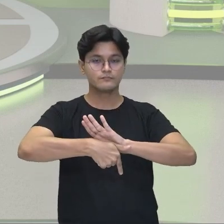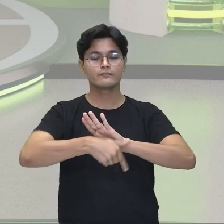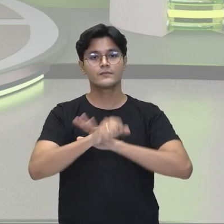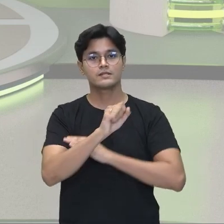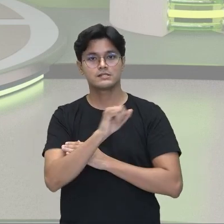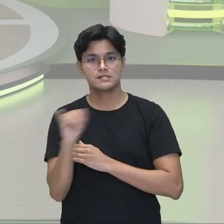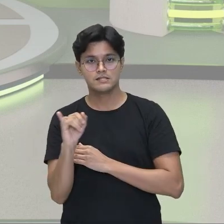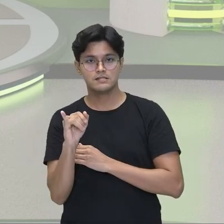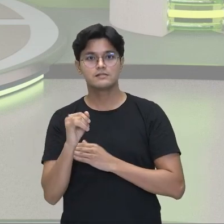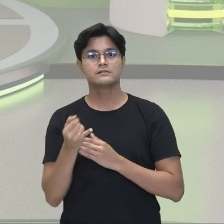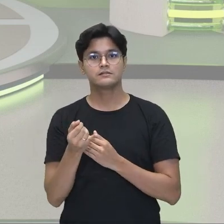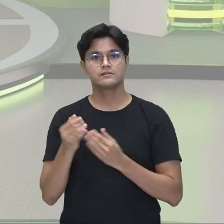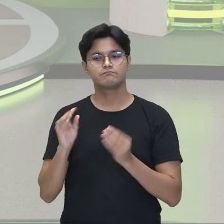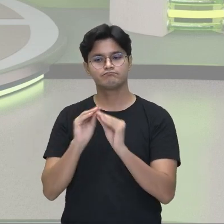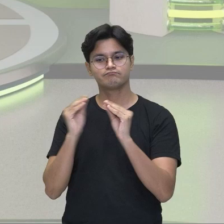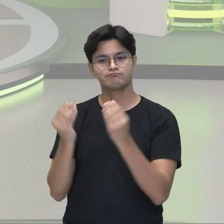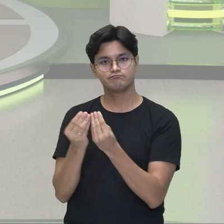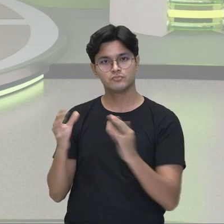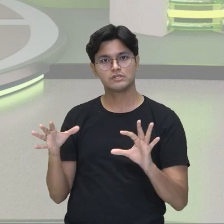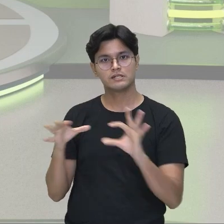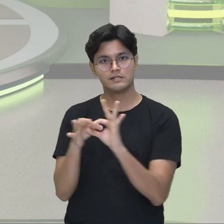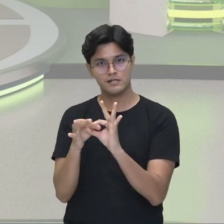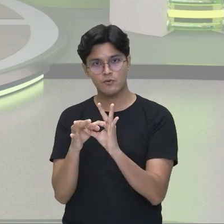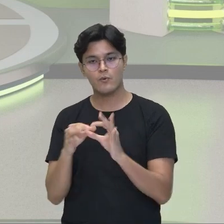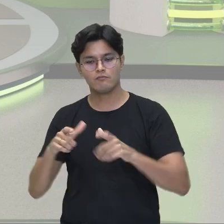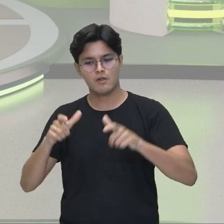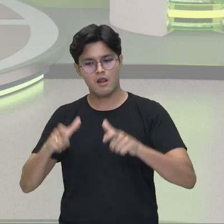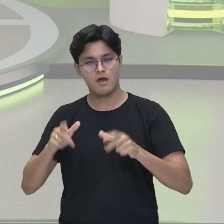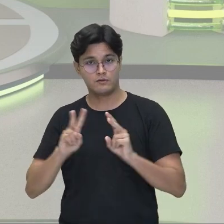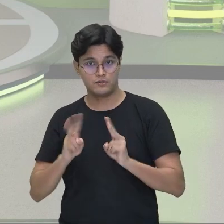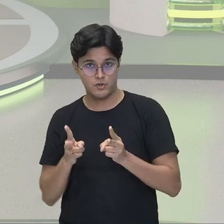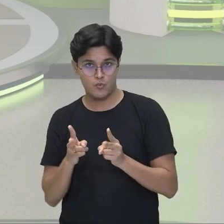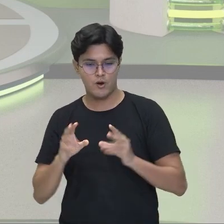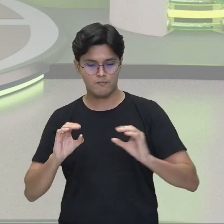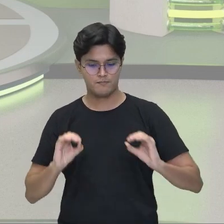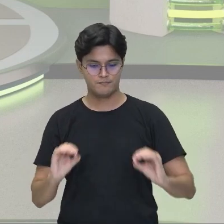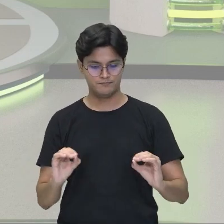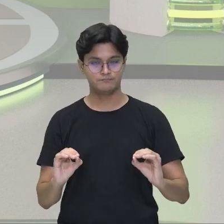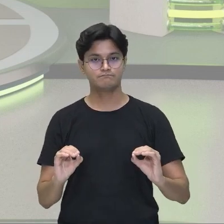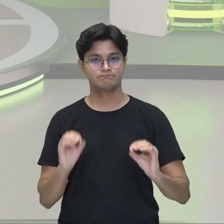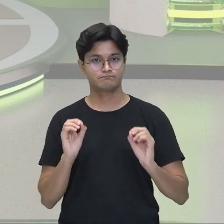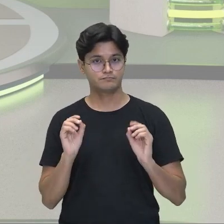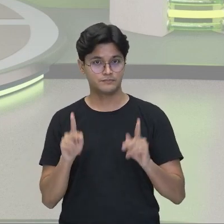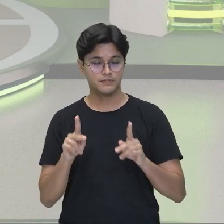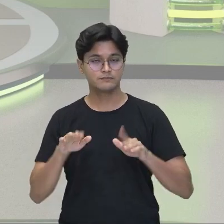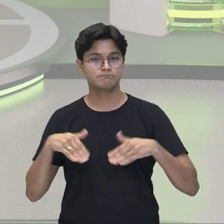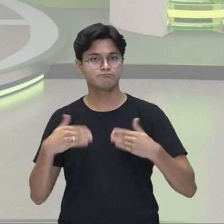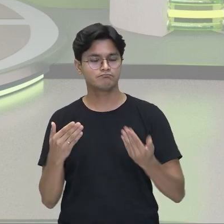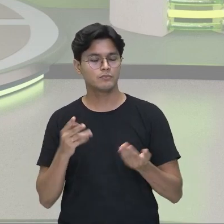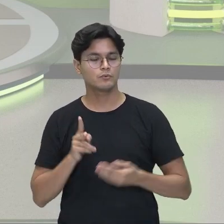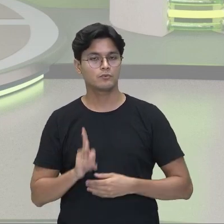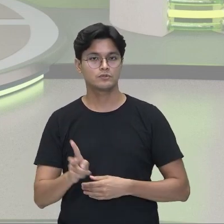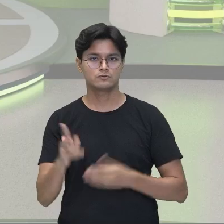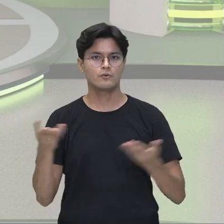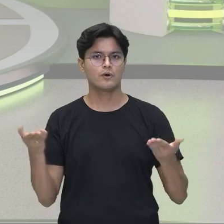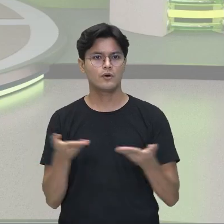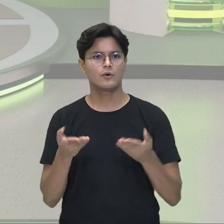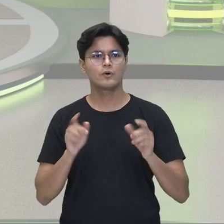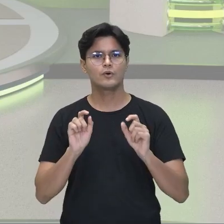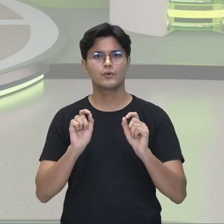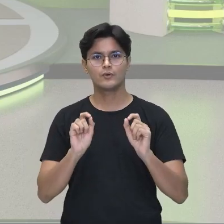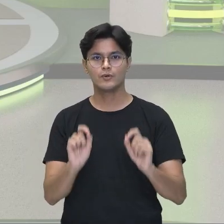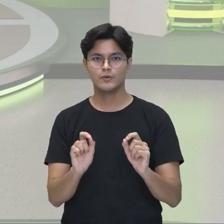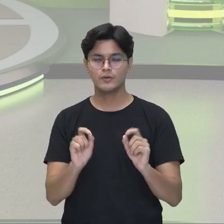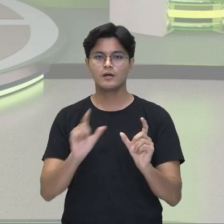iguais estão no mesmo lado, ok? Então, vamos seguir, né? Agora, a gente vai falar do